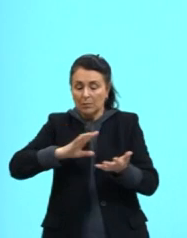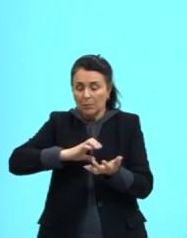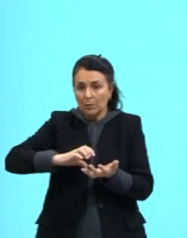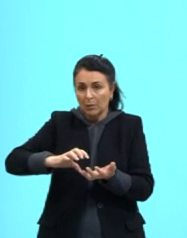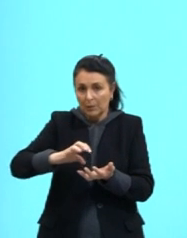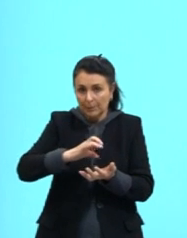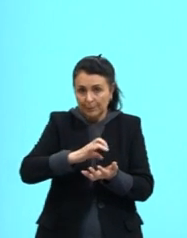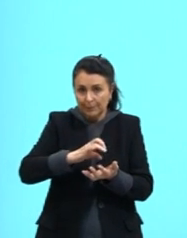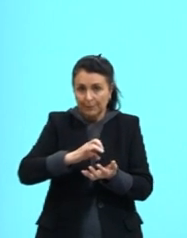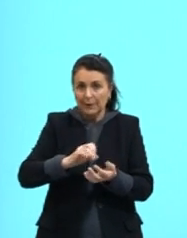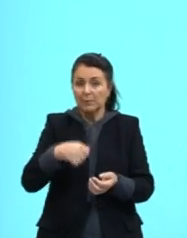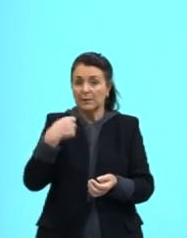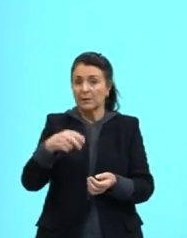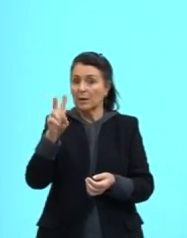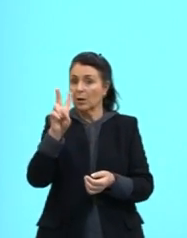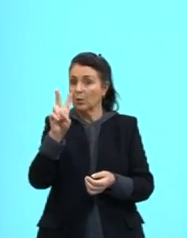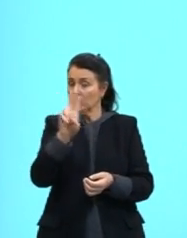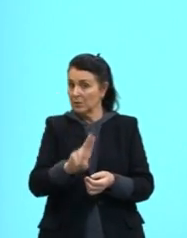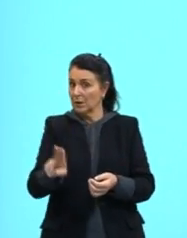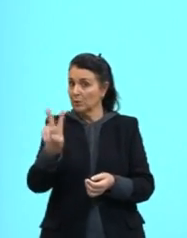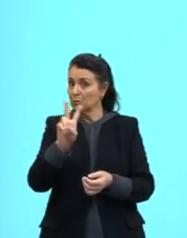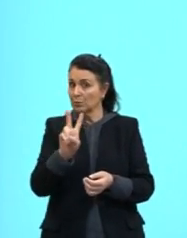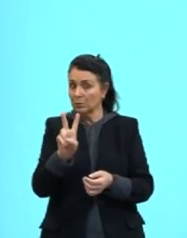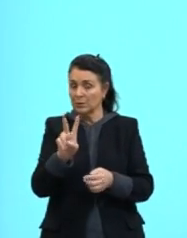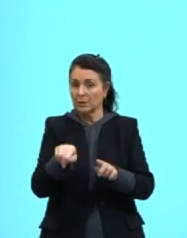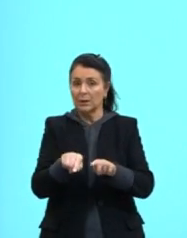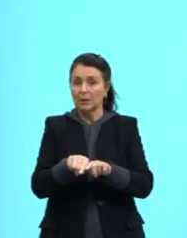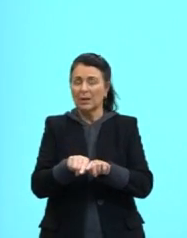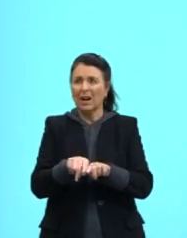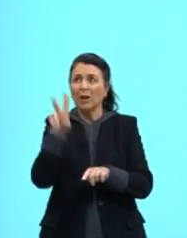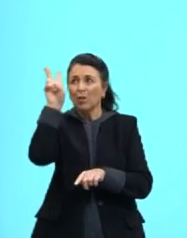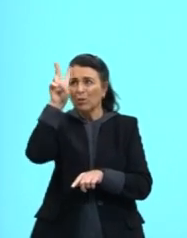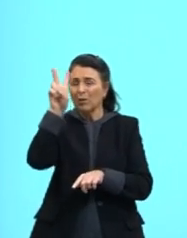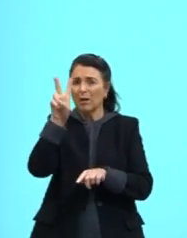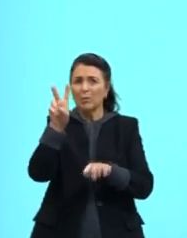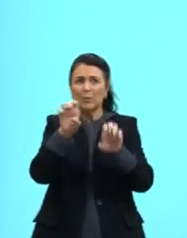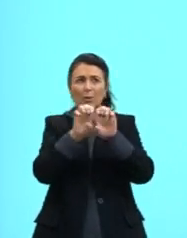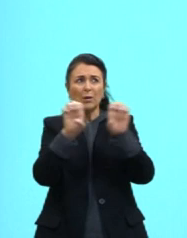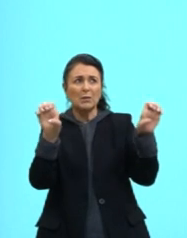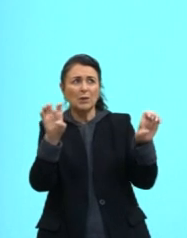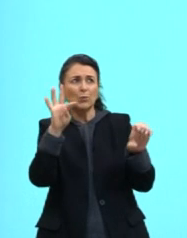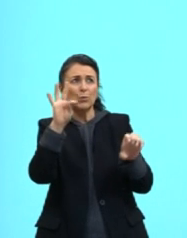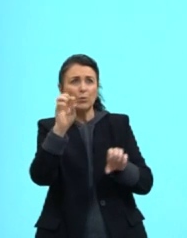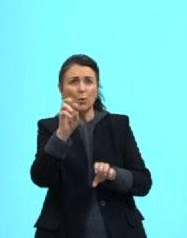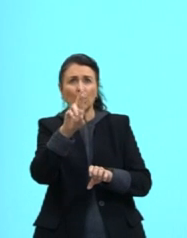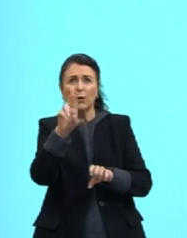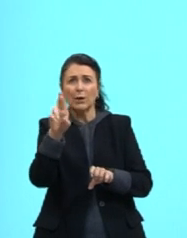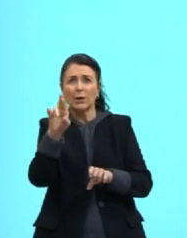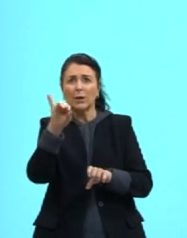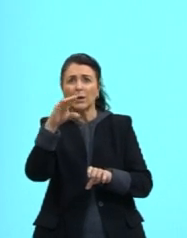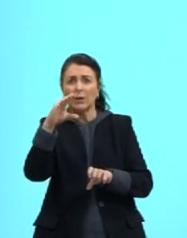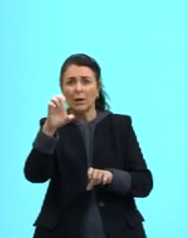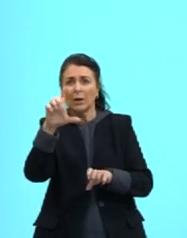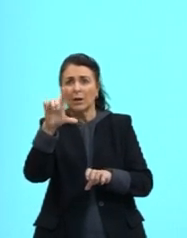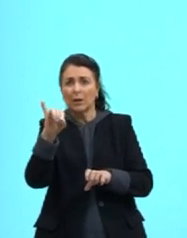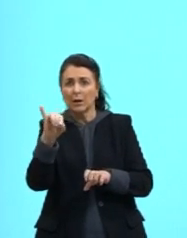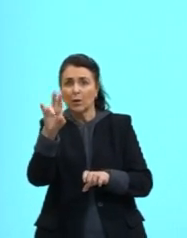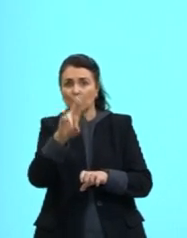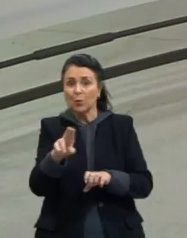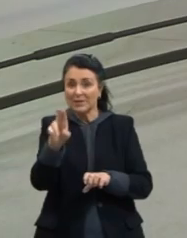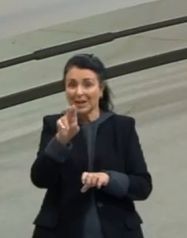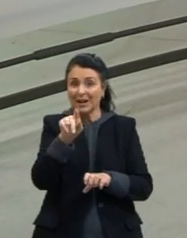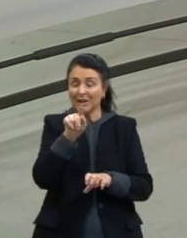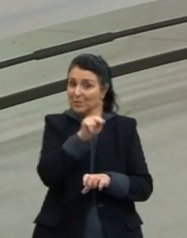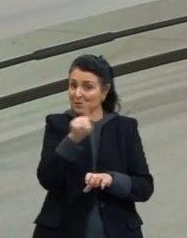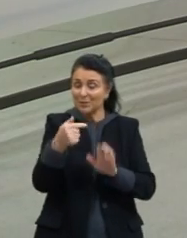né? Essas duas aqui, originalmente. Mas, ah, não lembro da equação de Torricelli? Usa essas duas aqui, que vai dar tudo certo, tá?